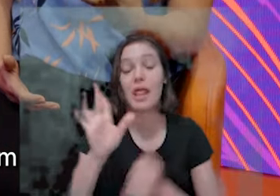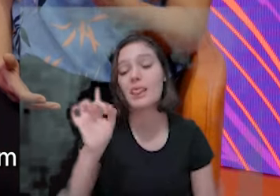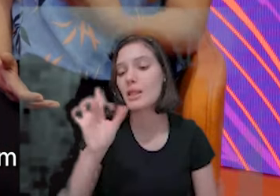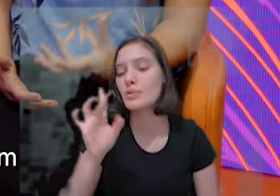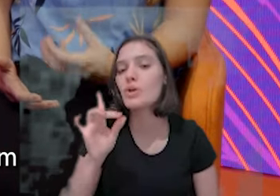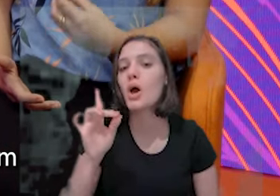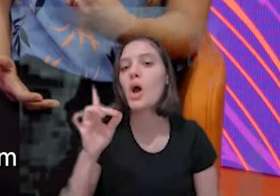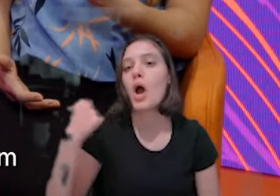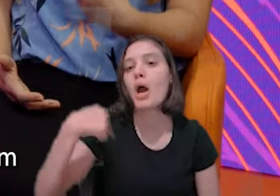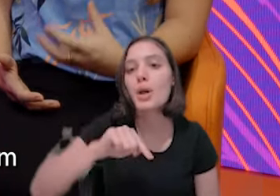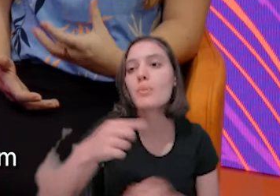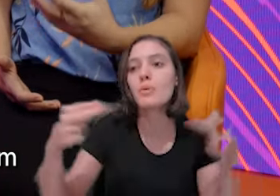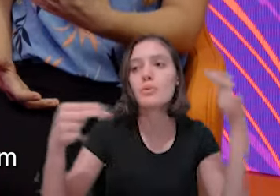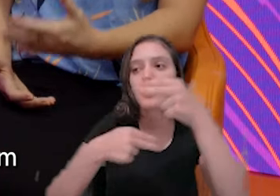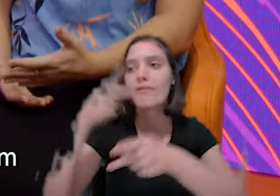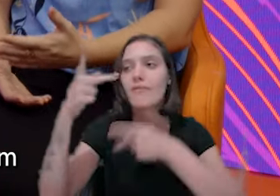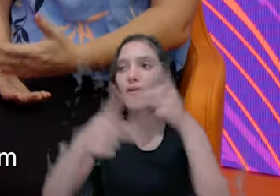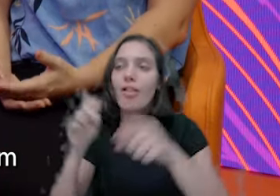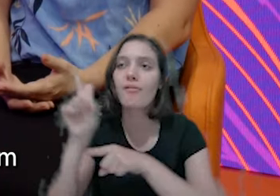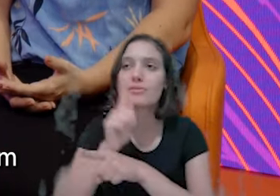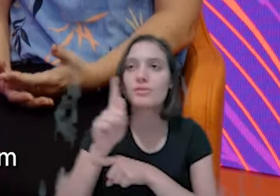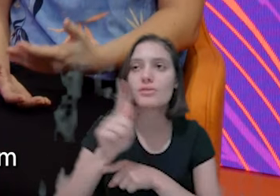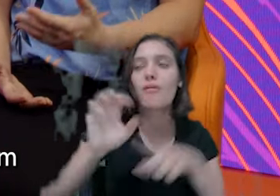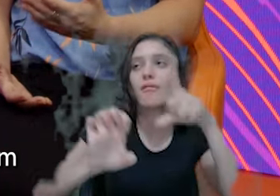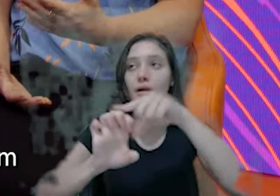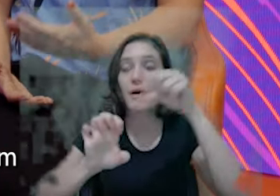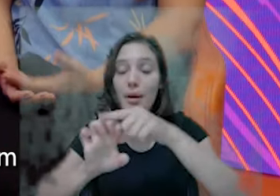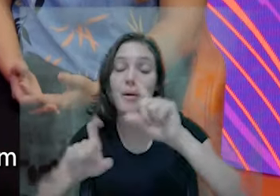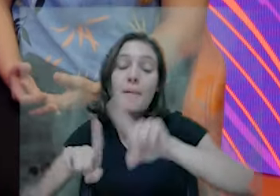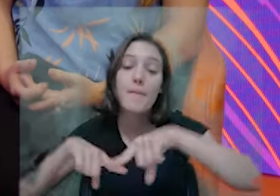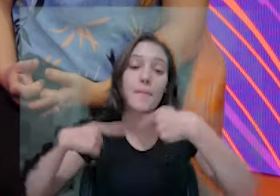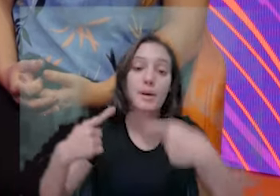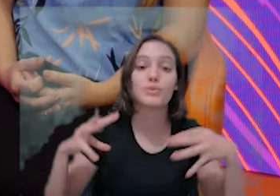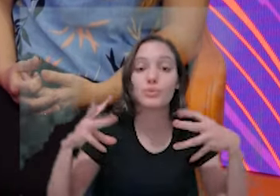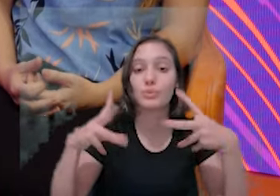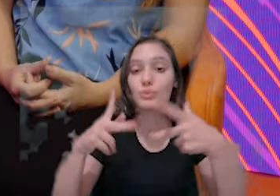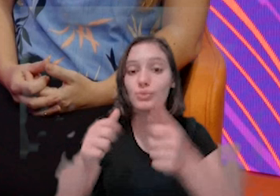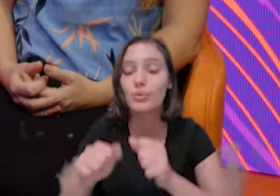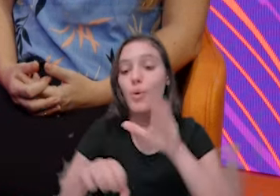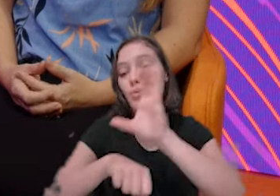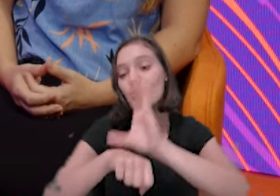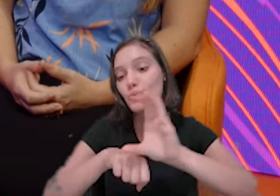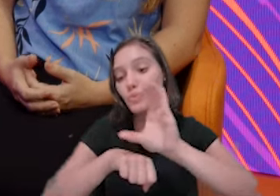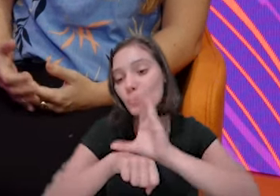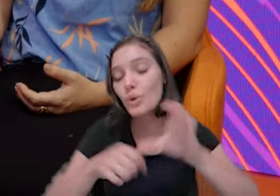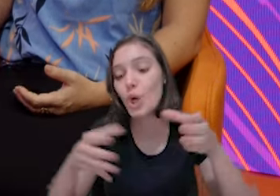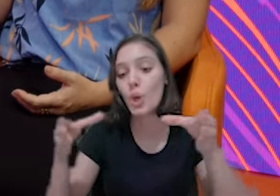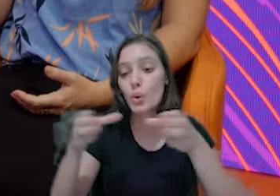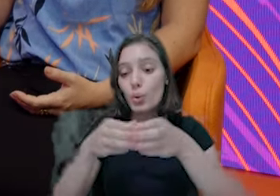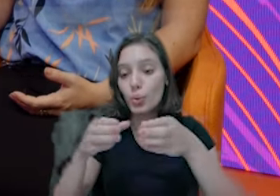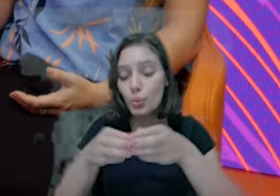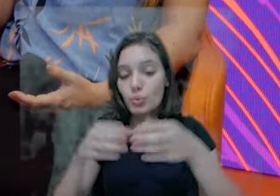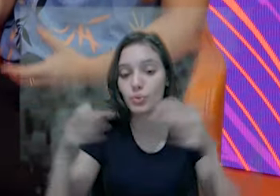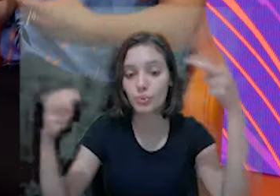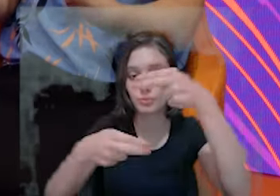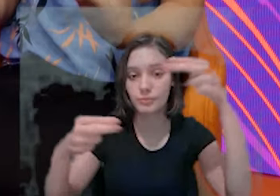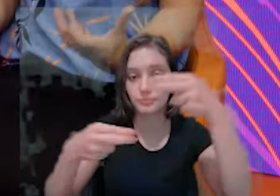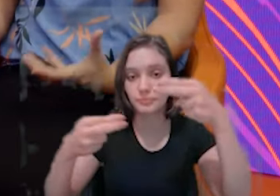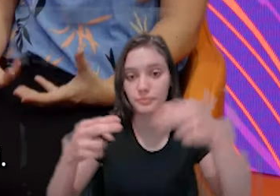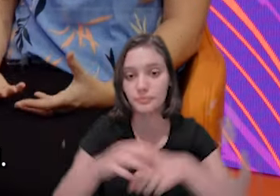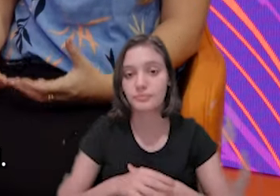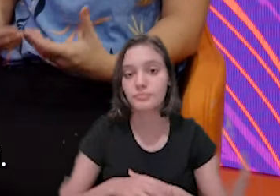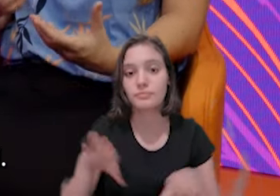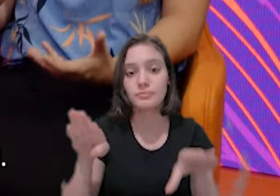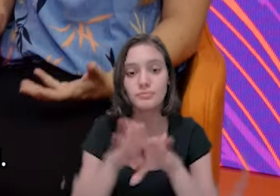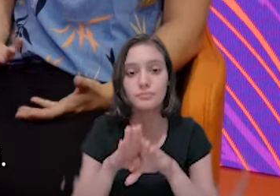Os cursos, né? As turmas do Sebrae Delas também acabam tendo um impacto muito bacana dentro do grupo